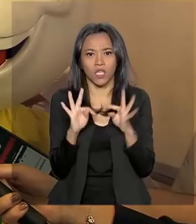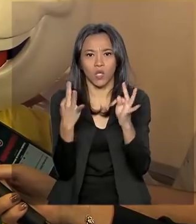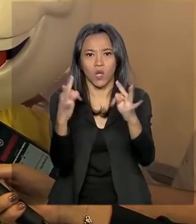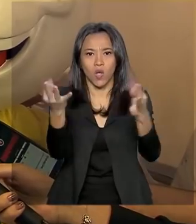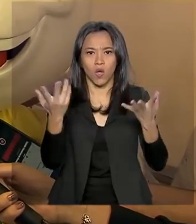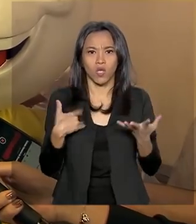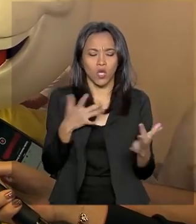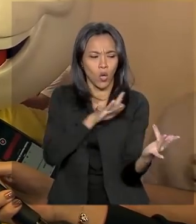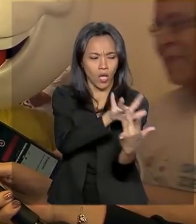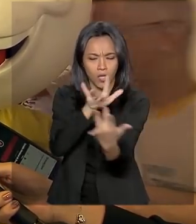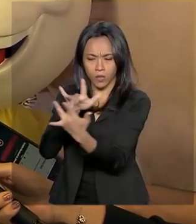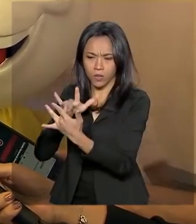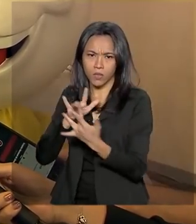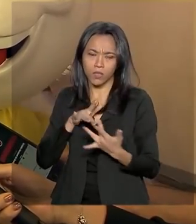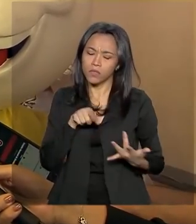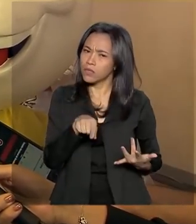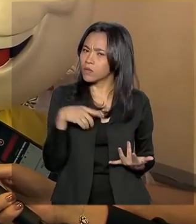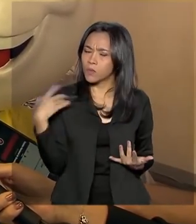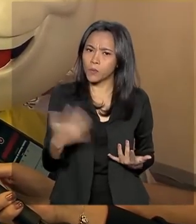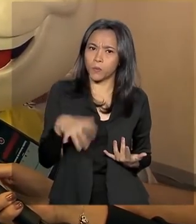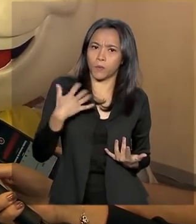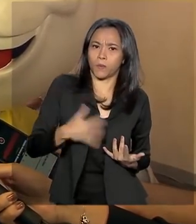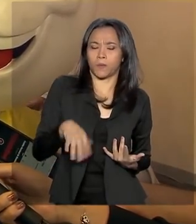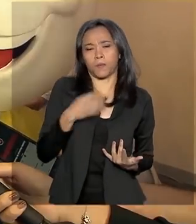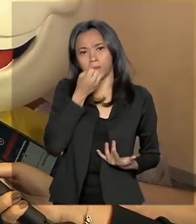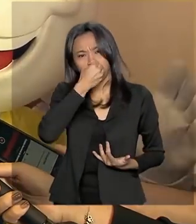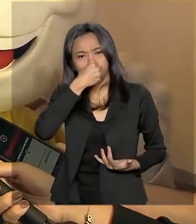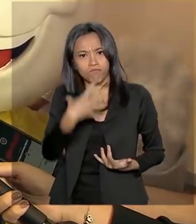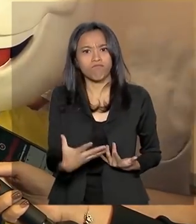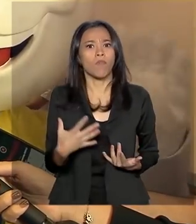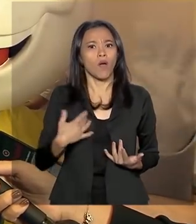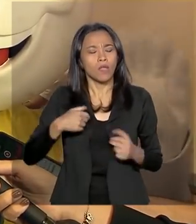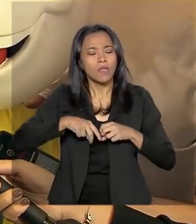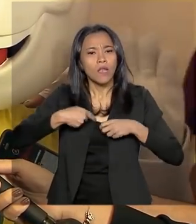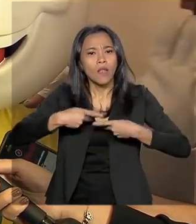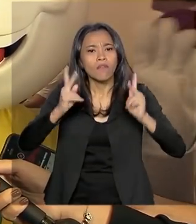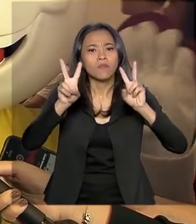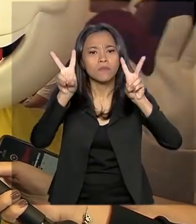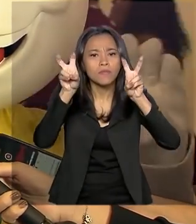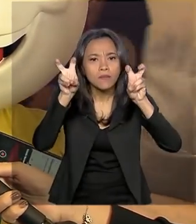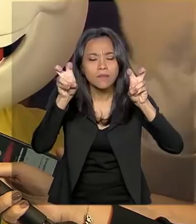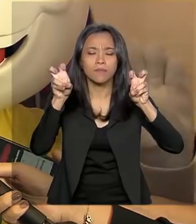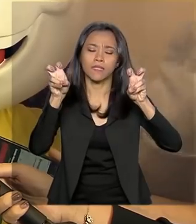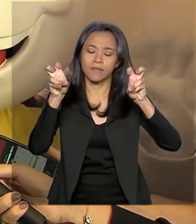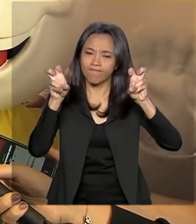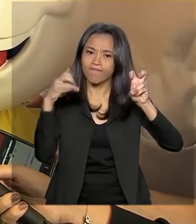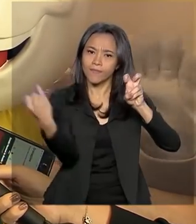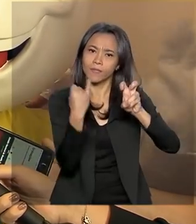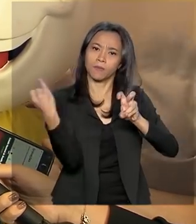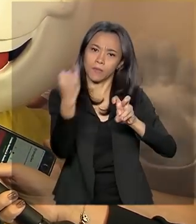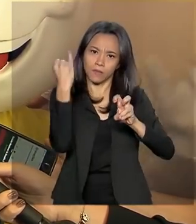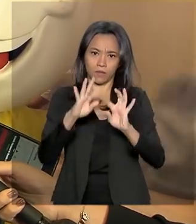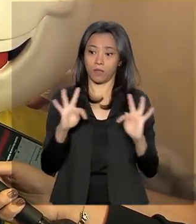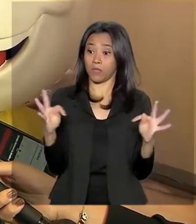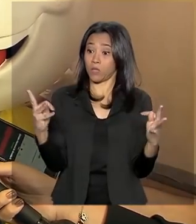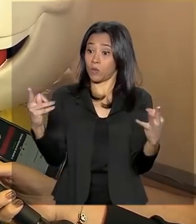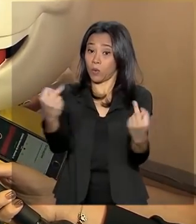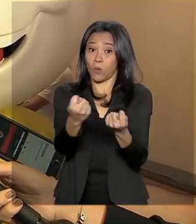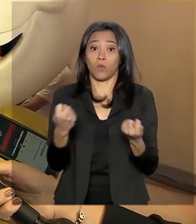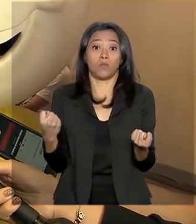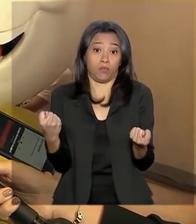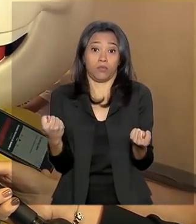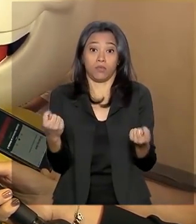conectividade que pertence muito a esse universo, levando um tema de enorme valência para todo o sistema de saúde